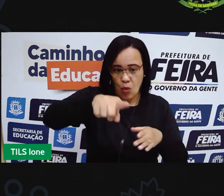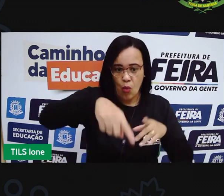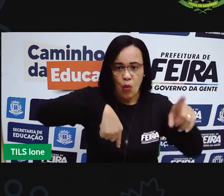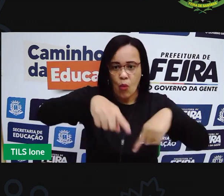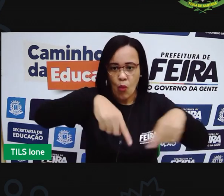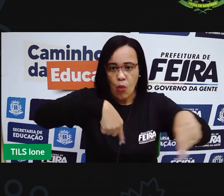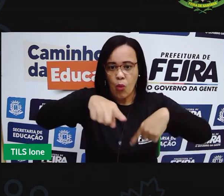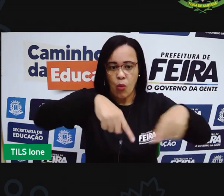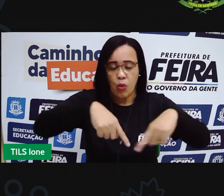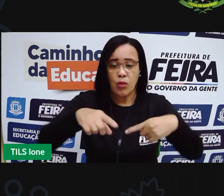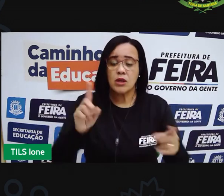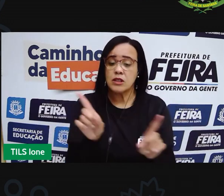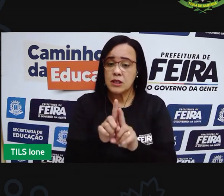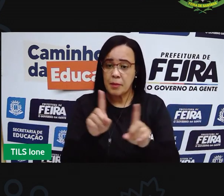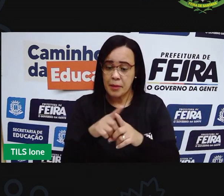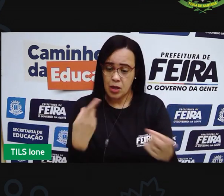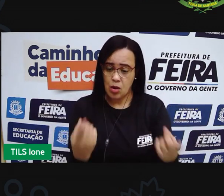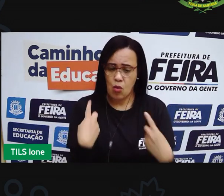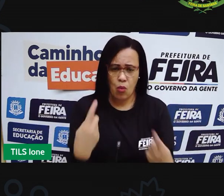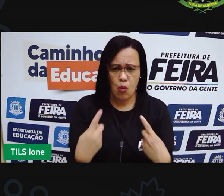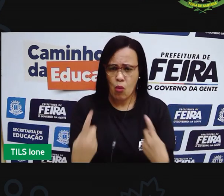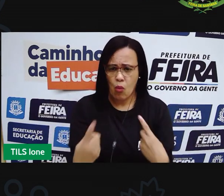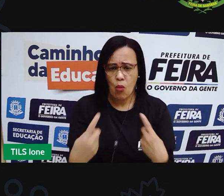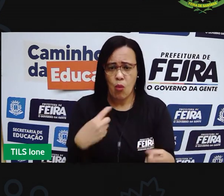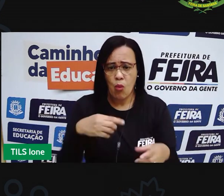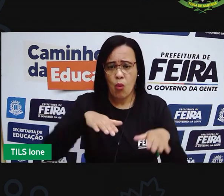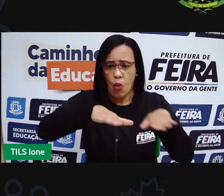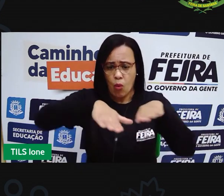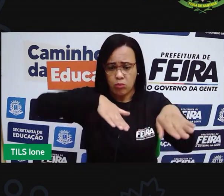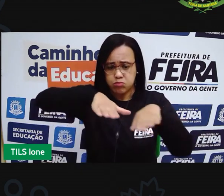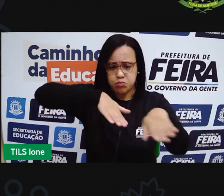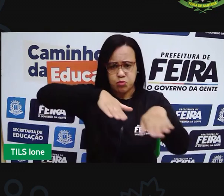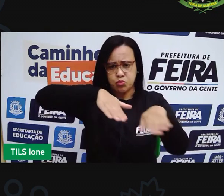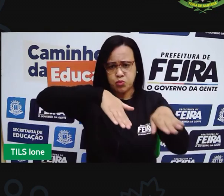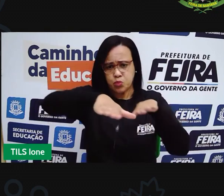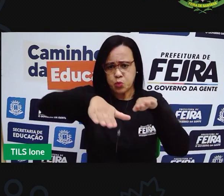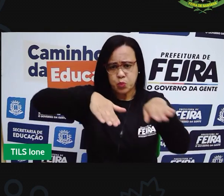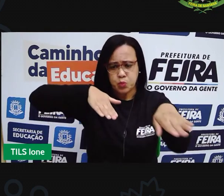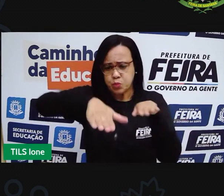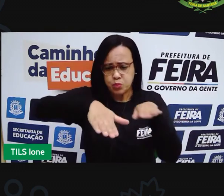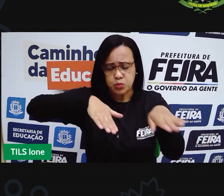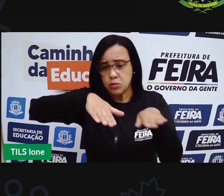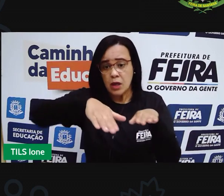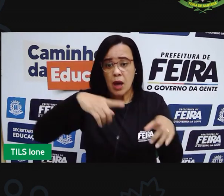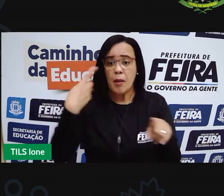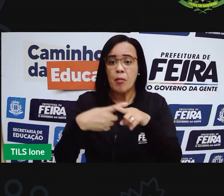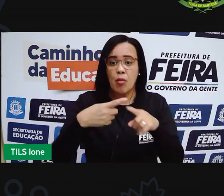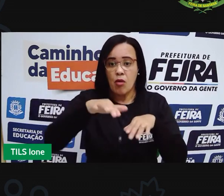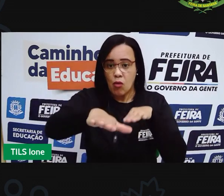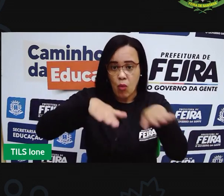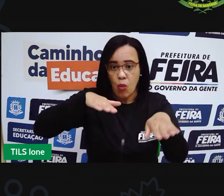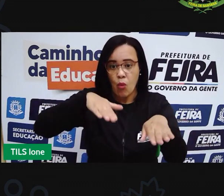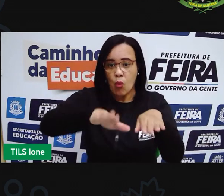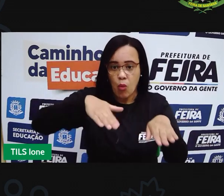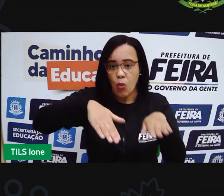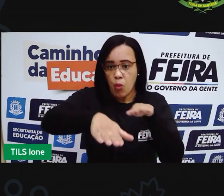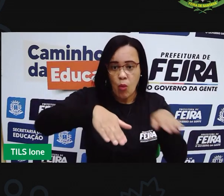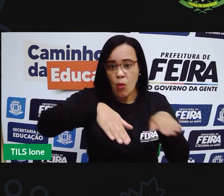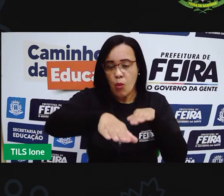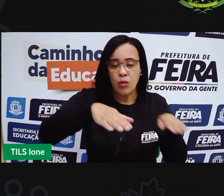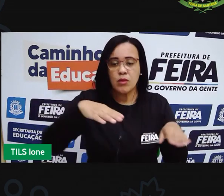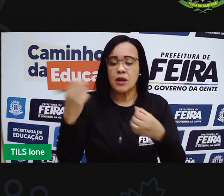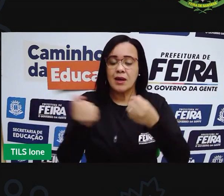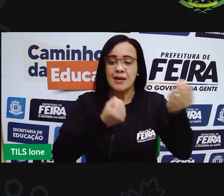usando o aplicativo do Google Maps, e vai mostrar quais